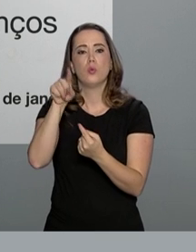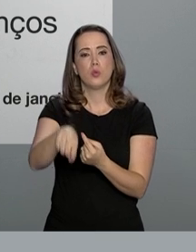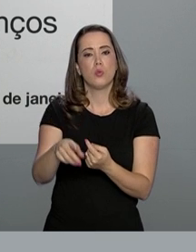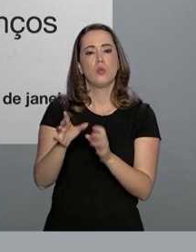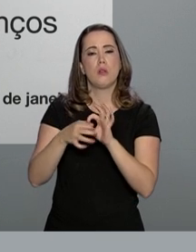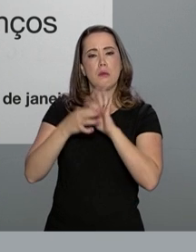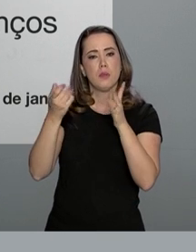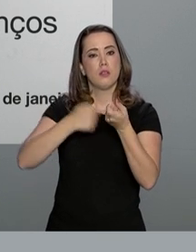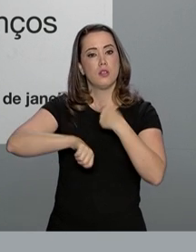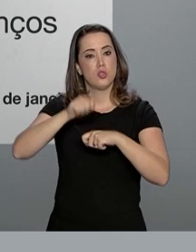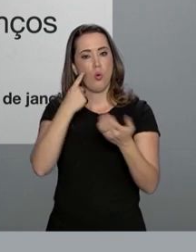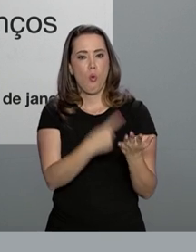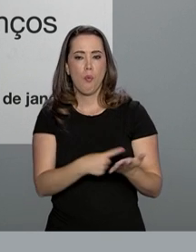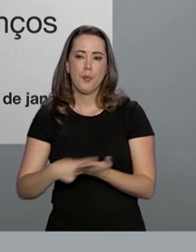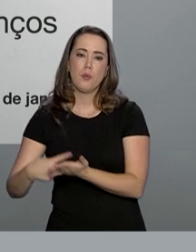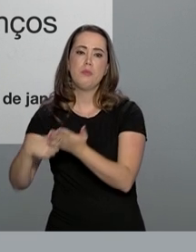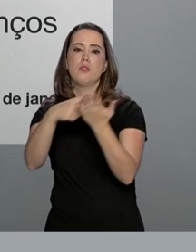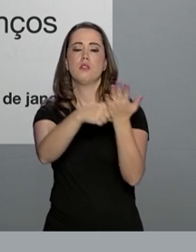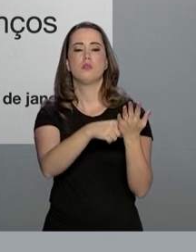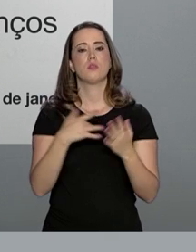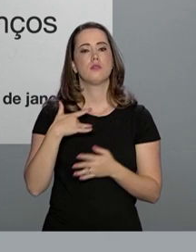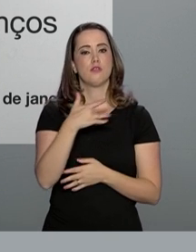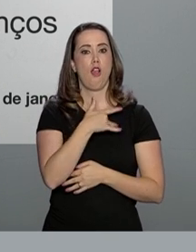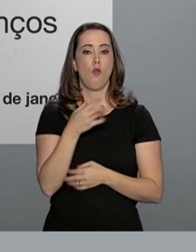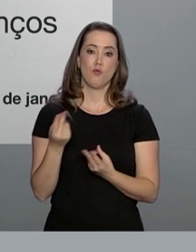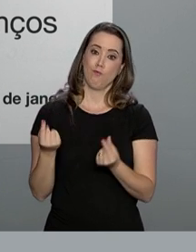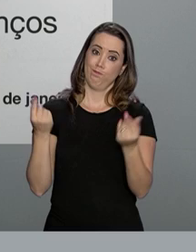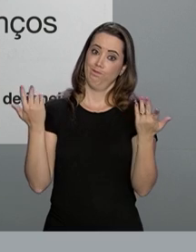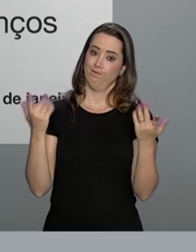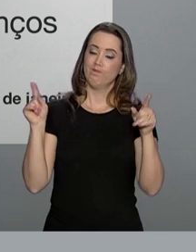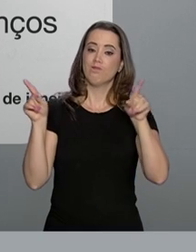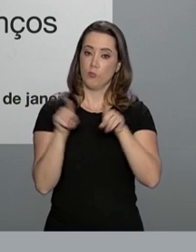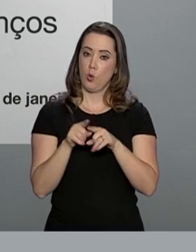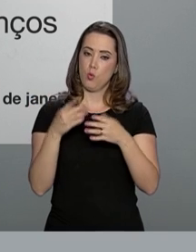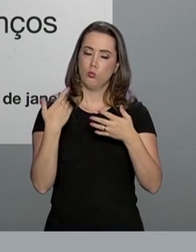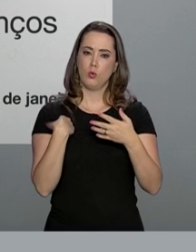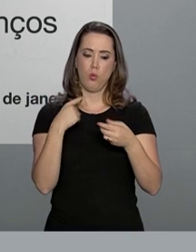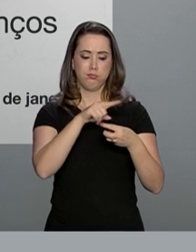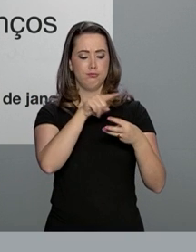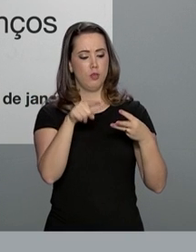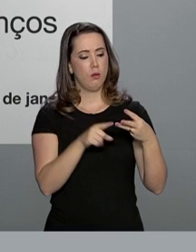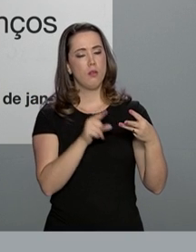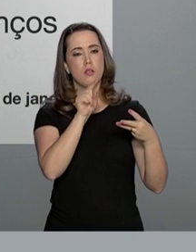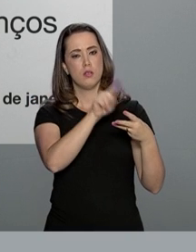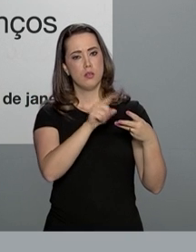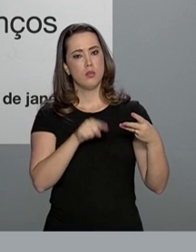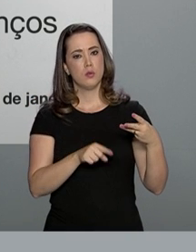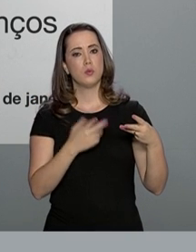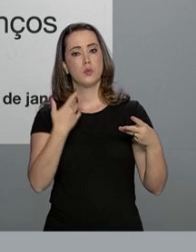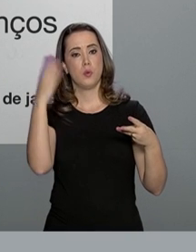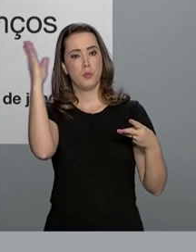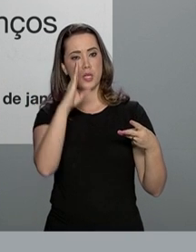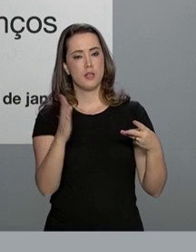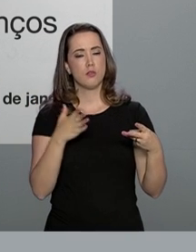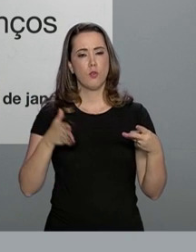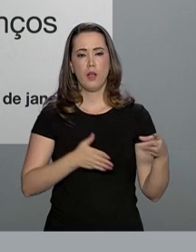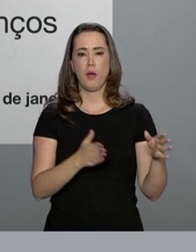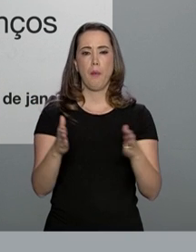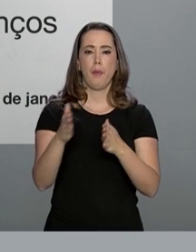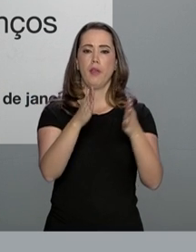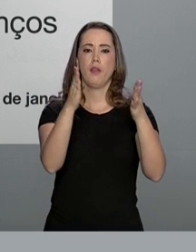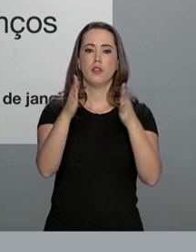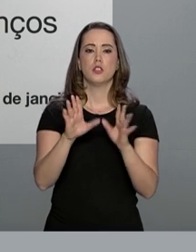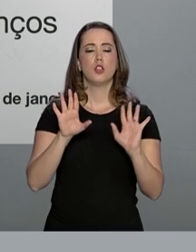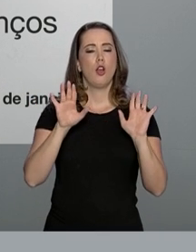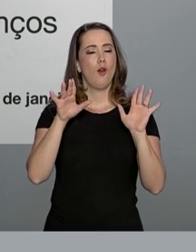econômica, acordos bilaterais e saúde fiscal. Com esses pilares, de acordo com o presidente, o Brasil vai caminhar em